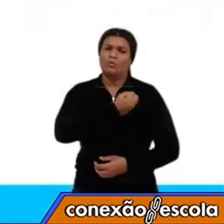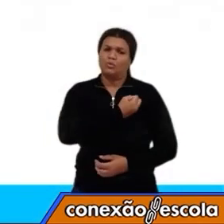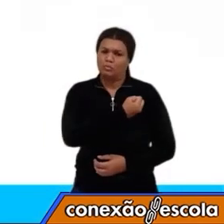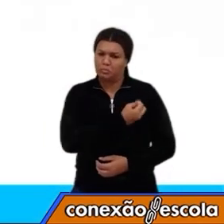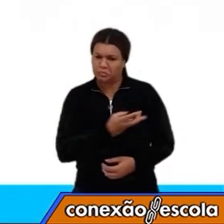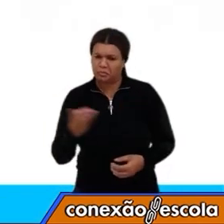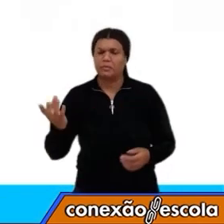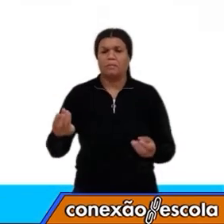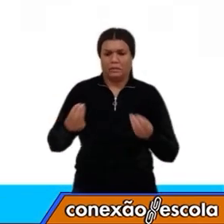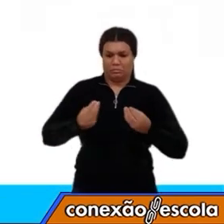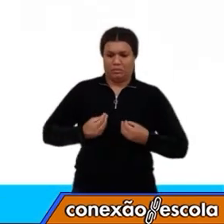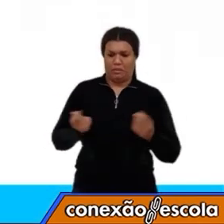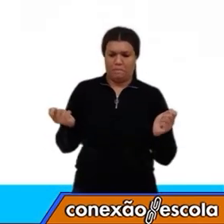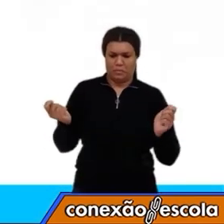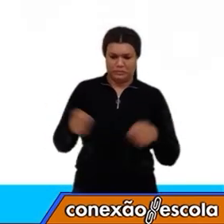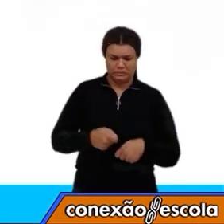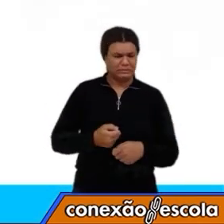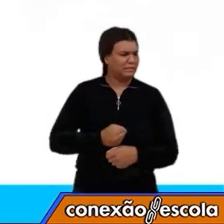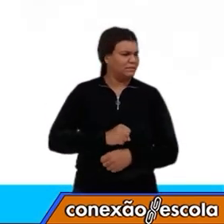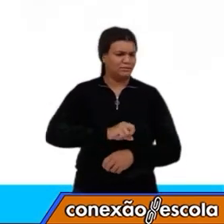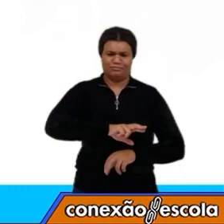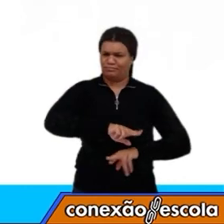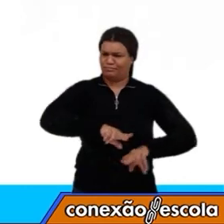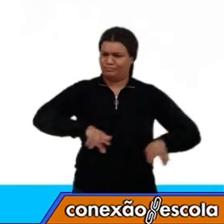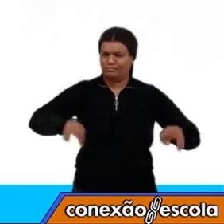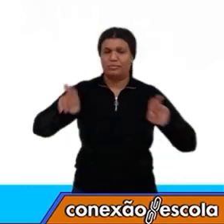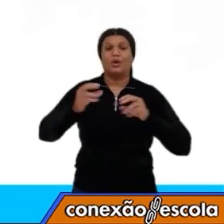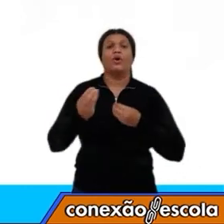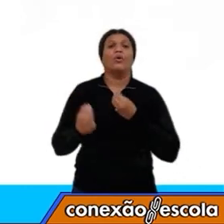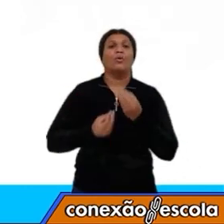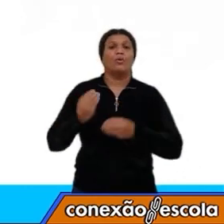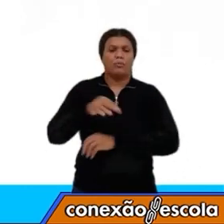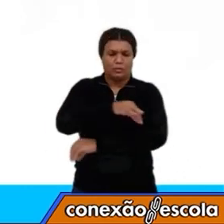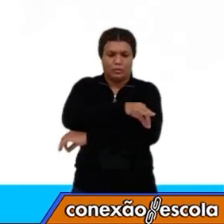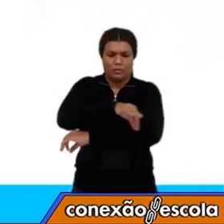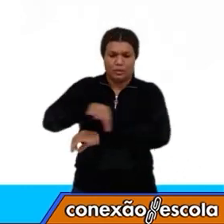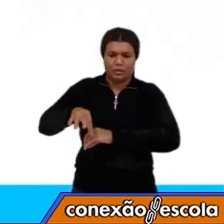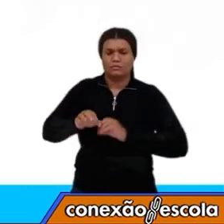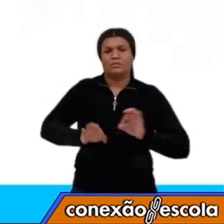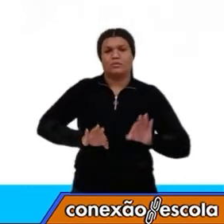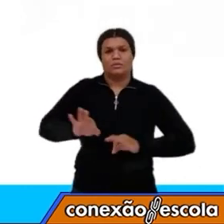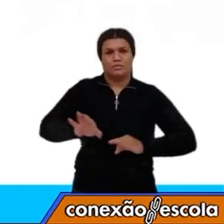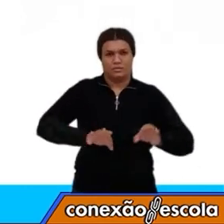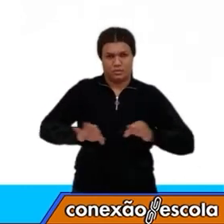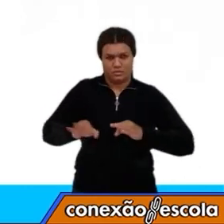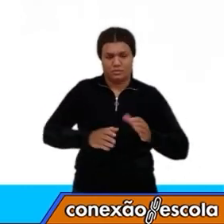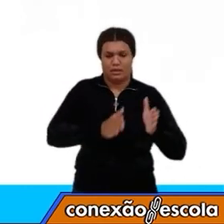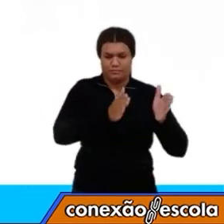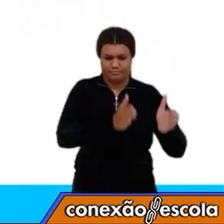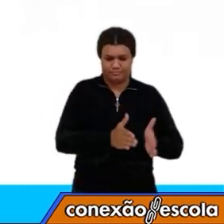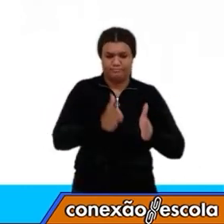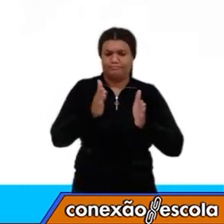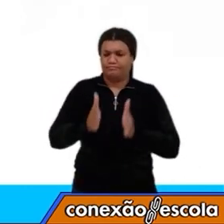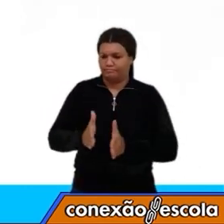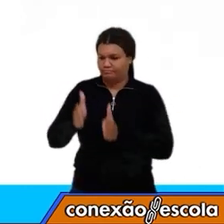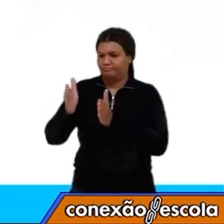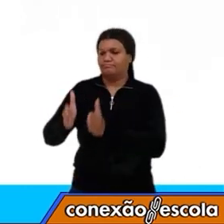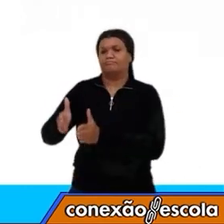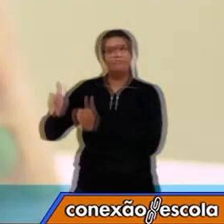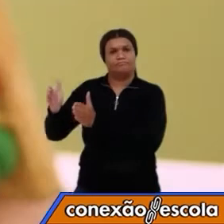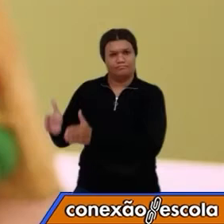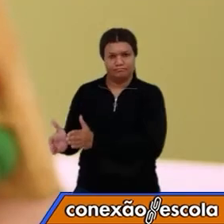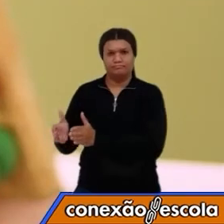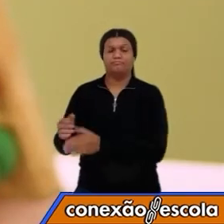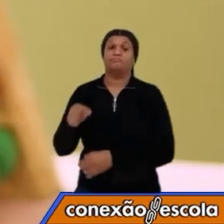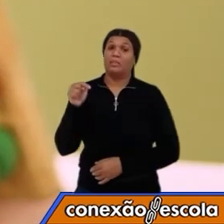infinitas possibilidades, e como a reta numérica está organizada em uma sequência nele, nela